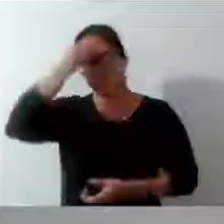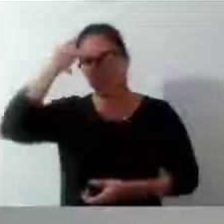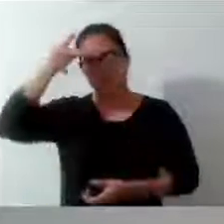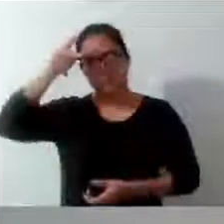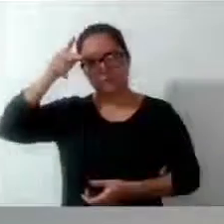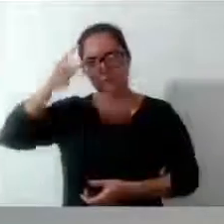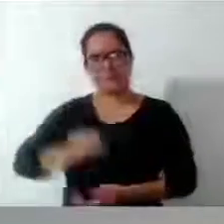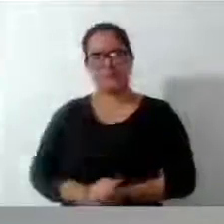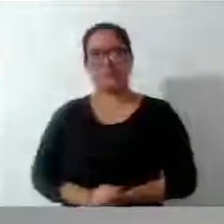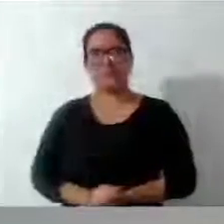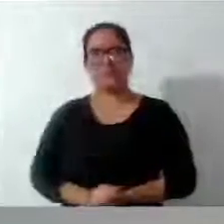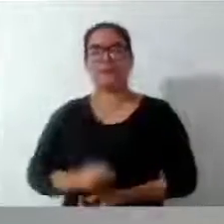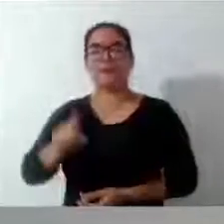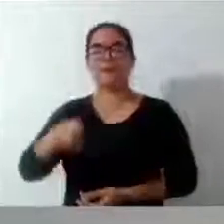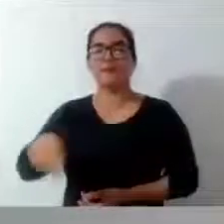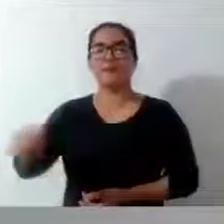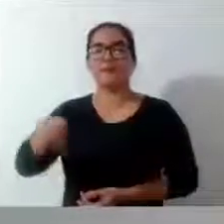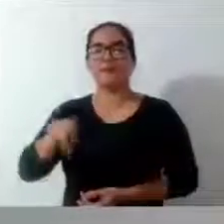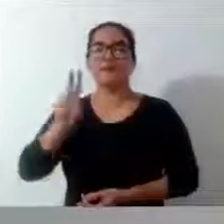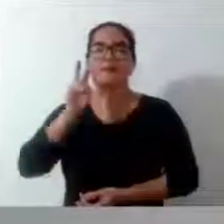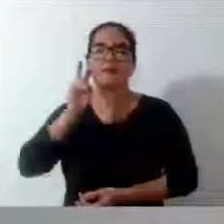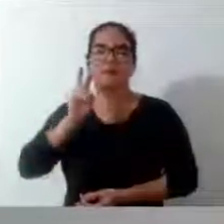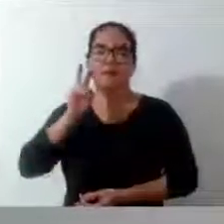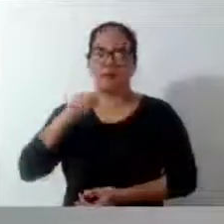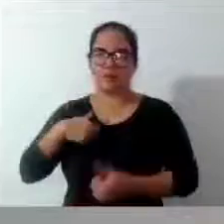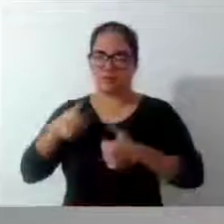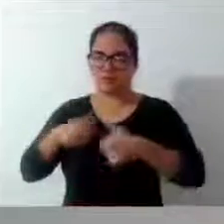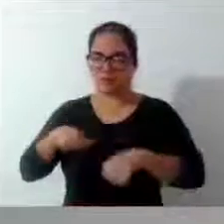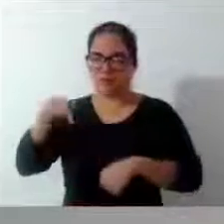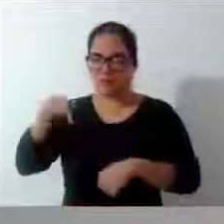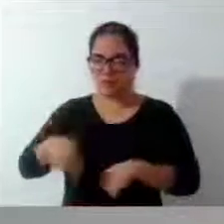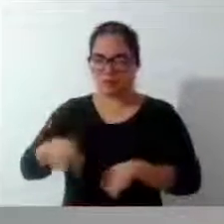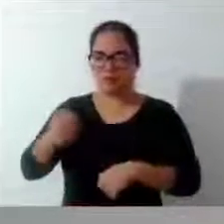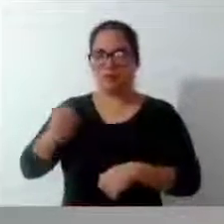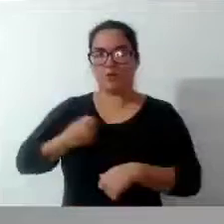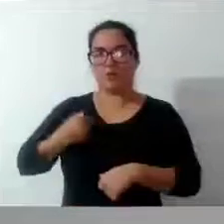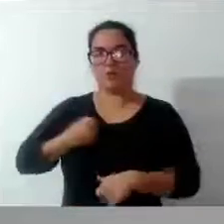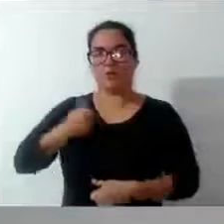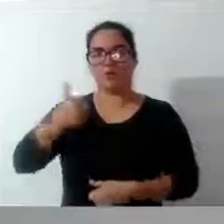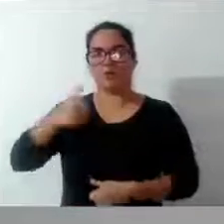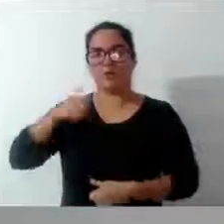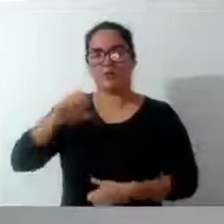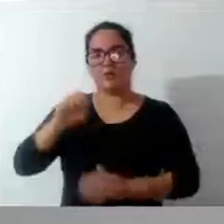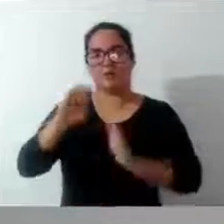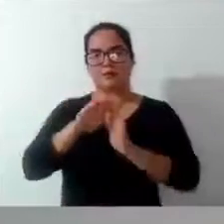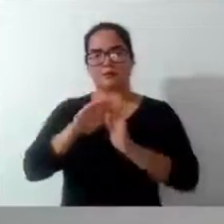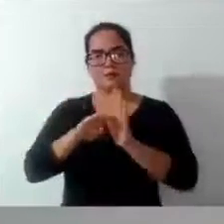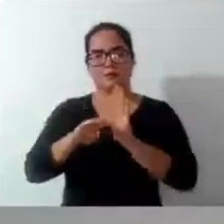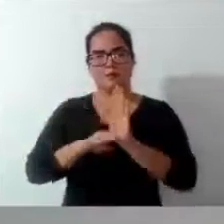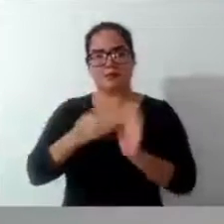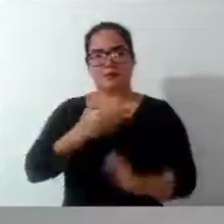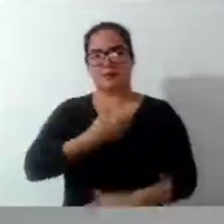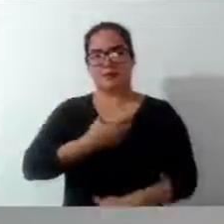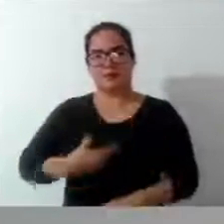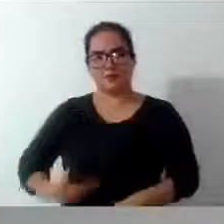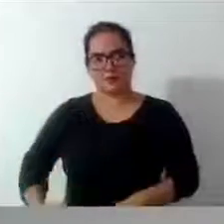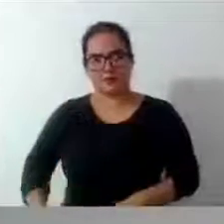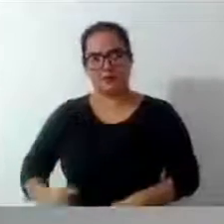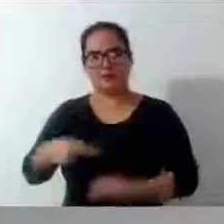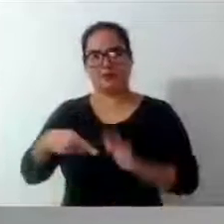Senhoras vereadores, eu estou aqui com a página 10 do plano de governo do